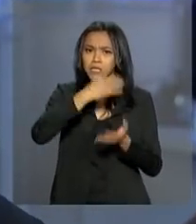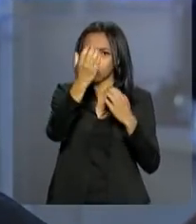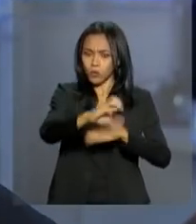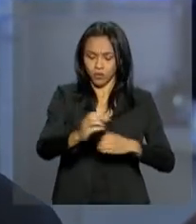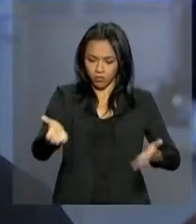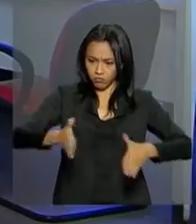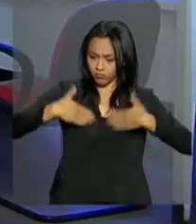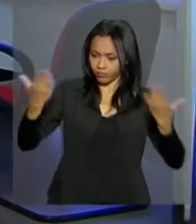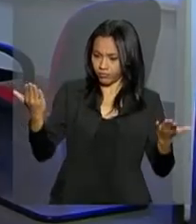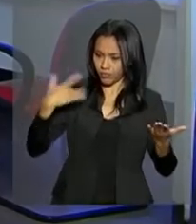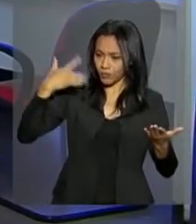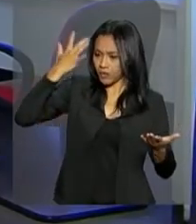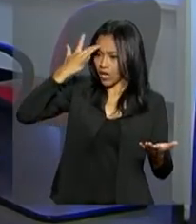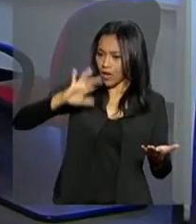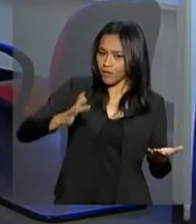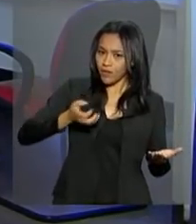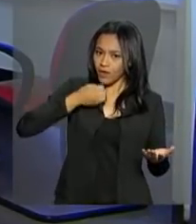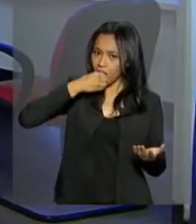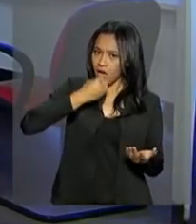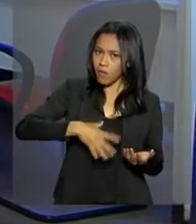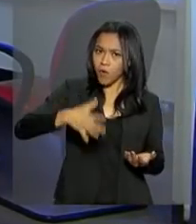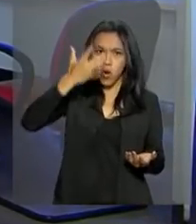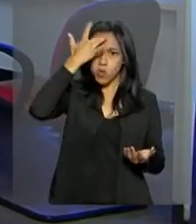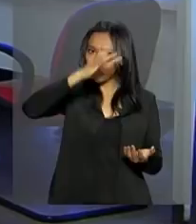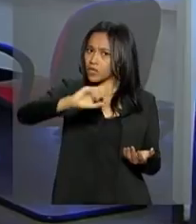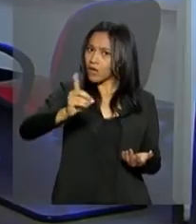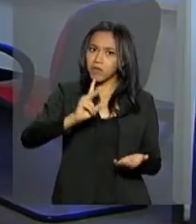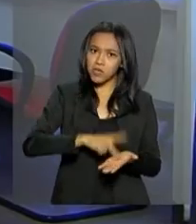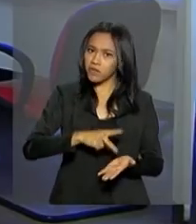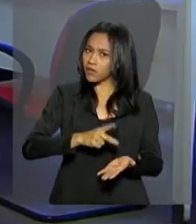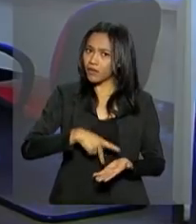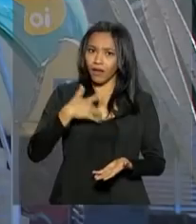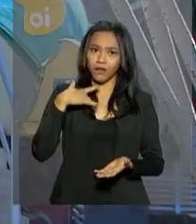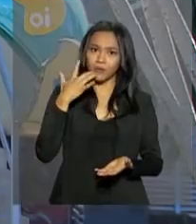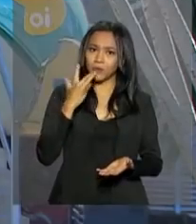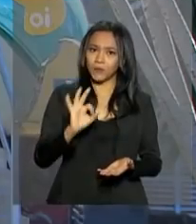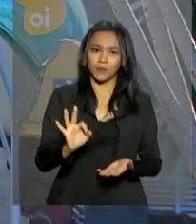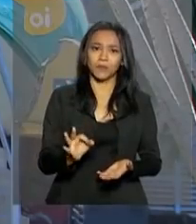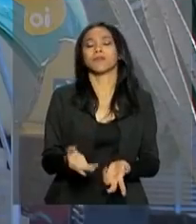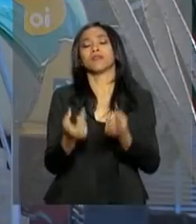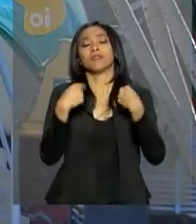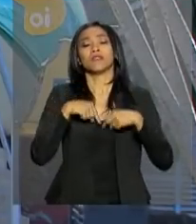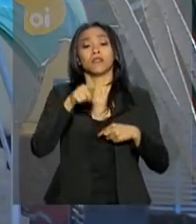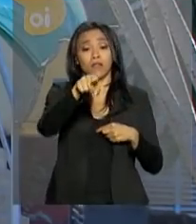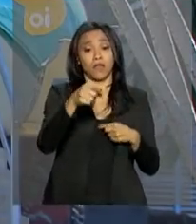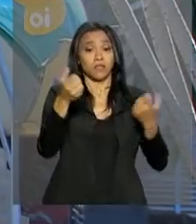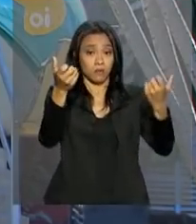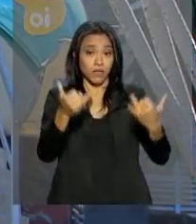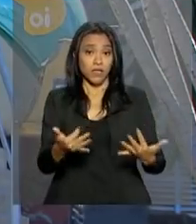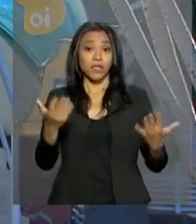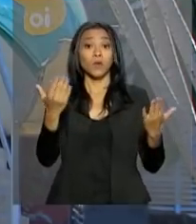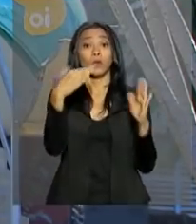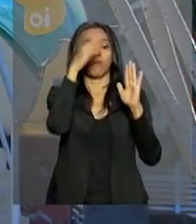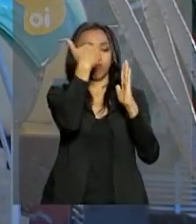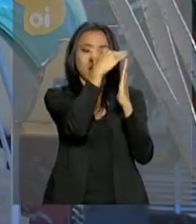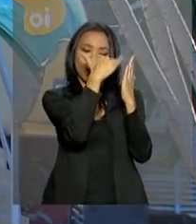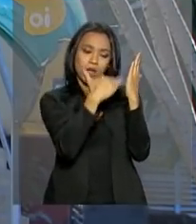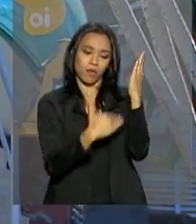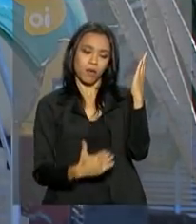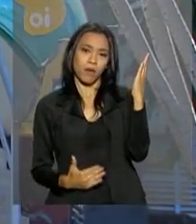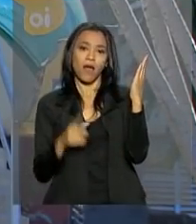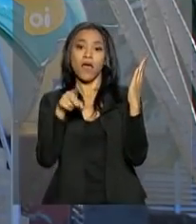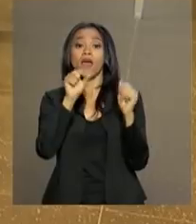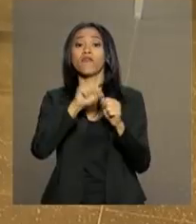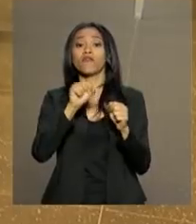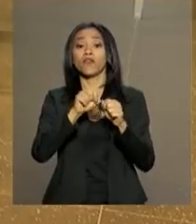ficou surpresa. Bom saber, gente. Não sabia disso de verdade. O cadastro para se tornar doador de medula óssea é feito nos